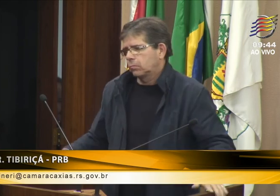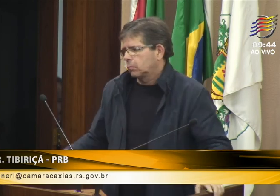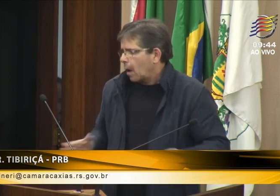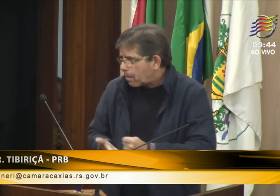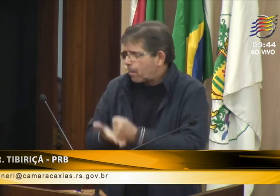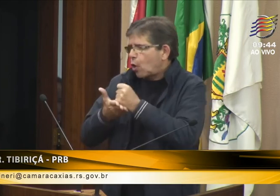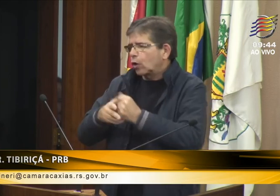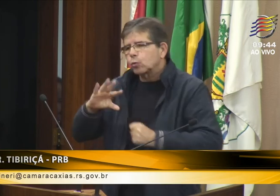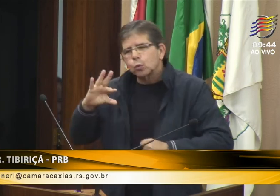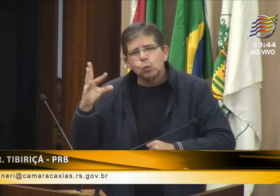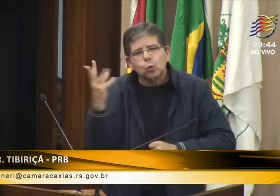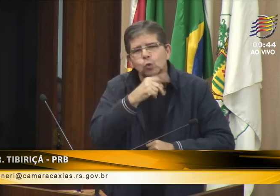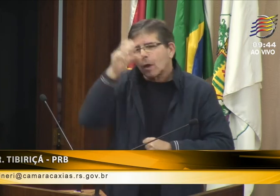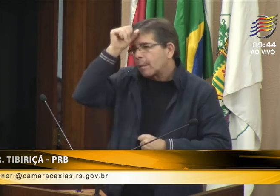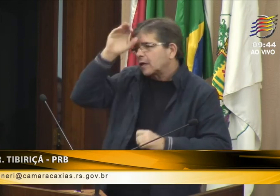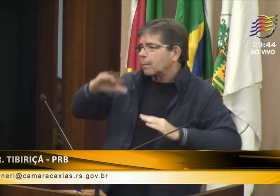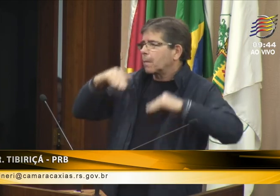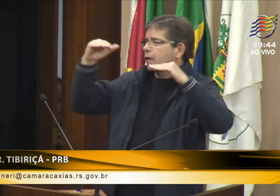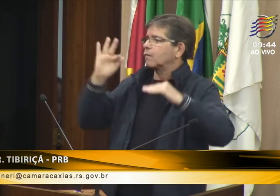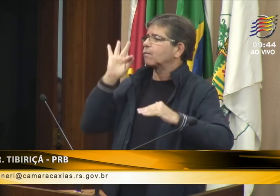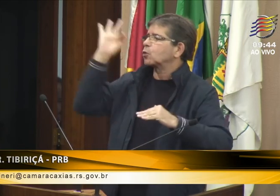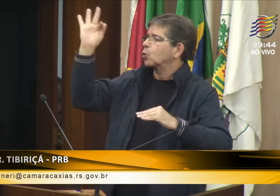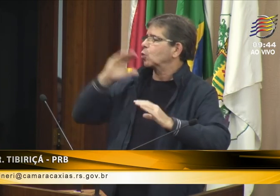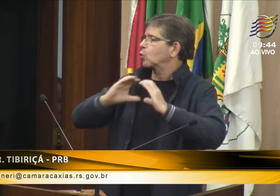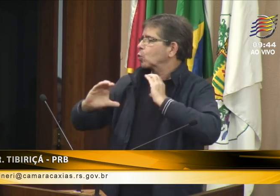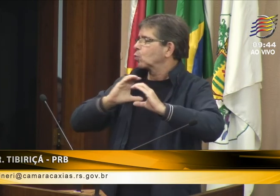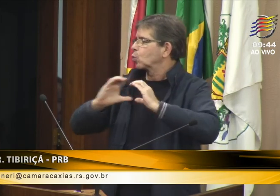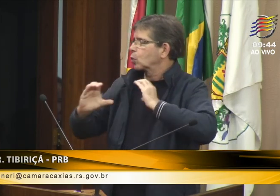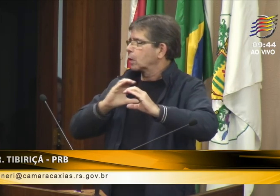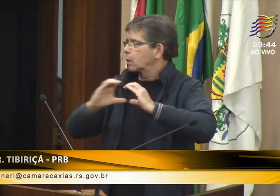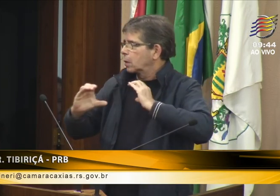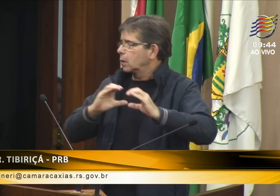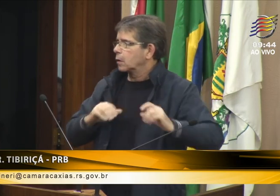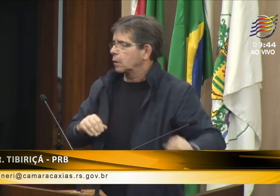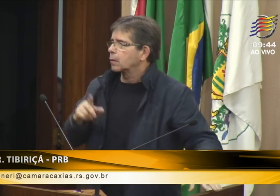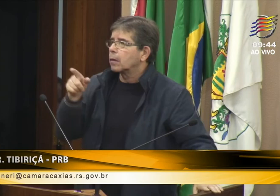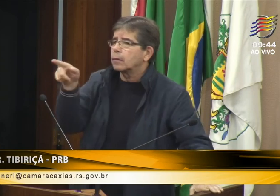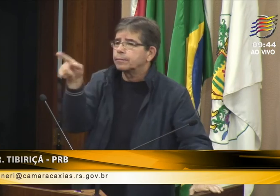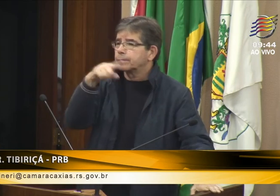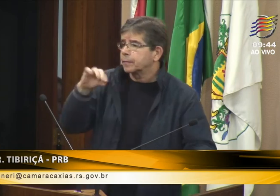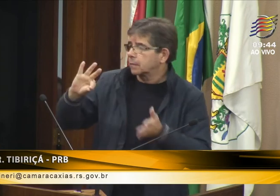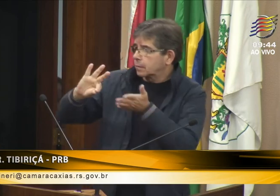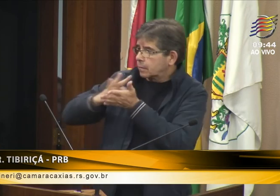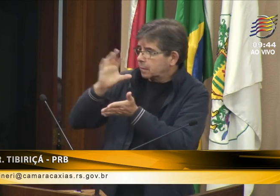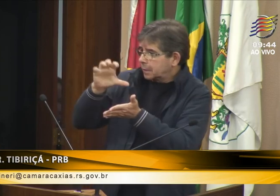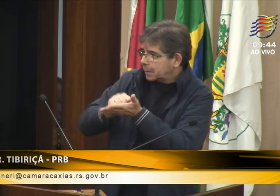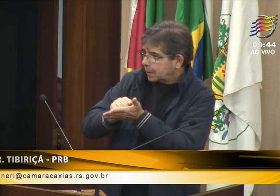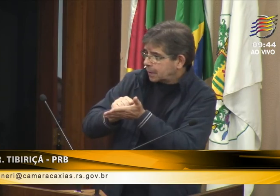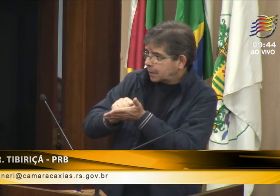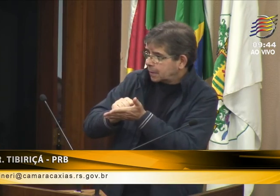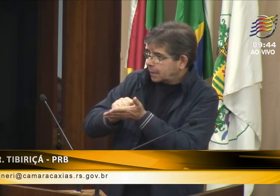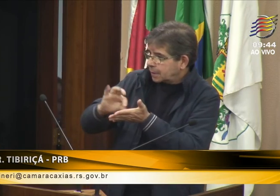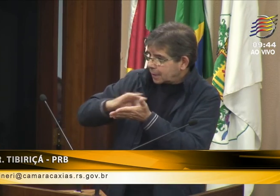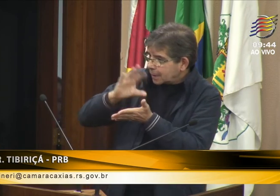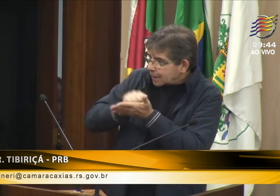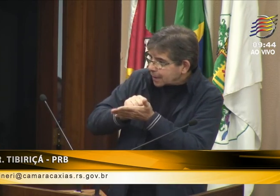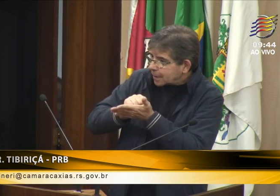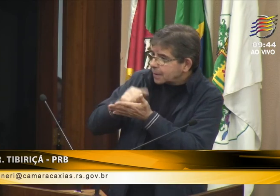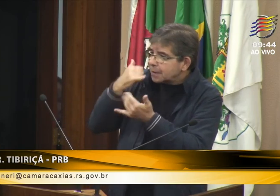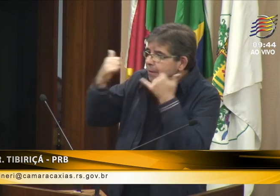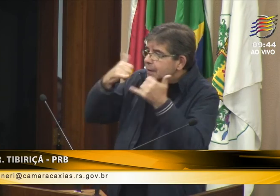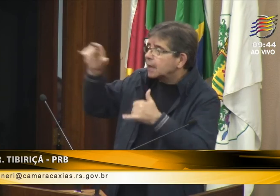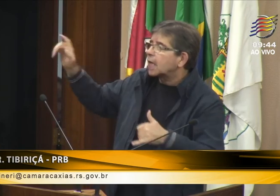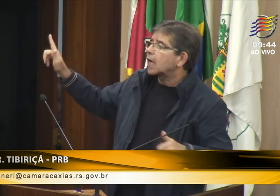procurar para a gente conversar. eu apoio todos no aprendizado, no futuro, na comunicação. Para fazer a